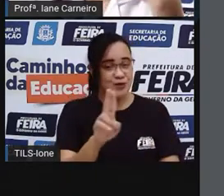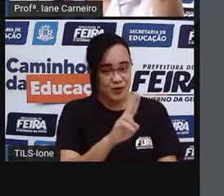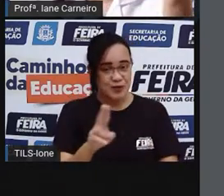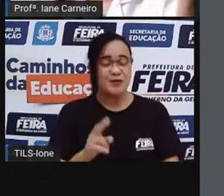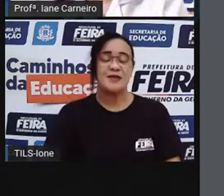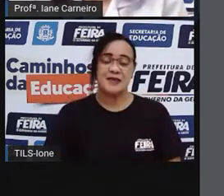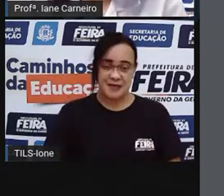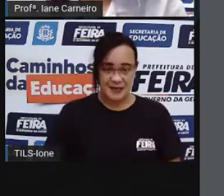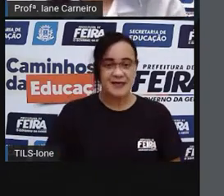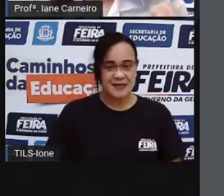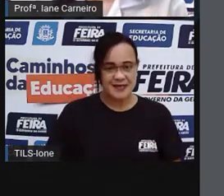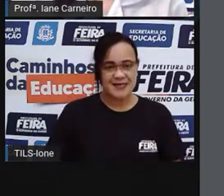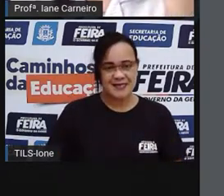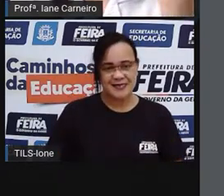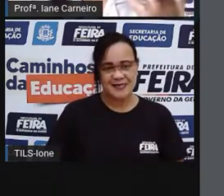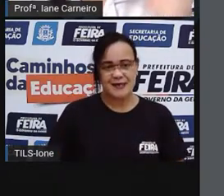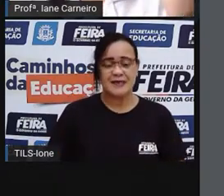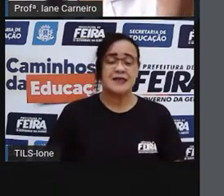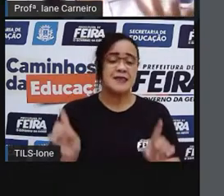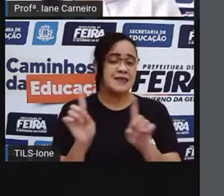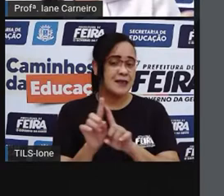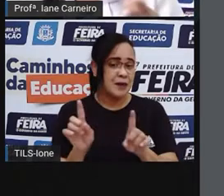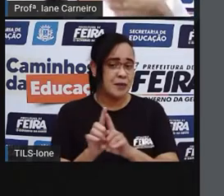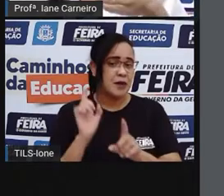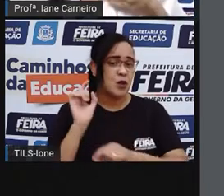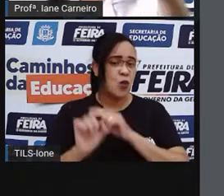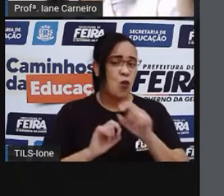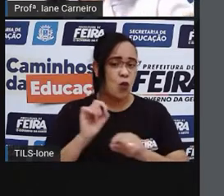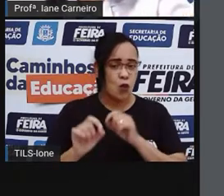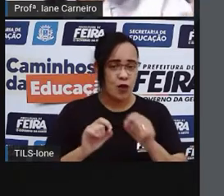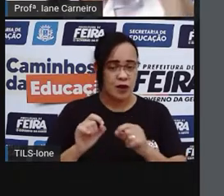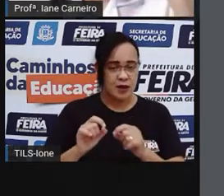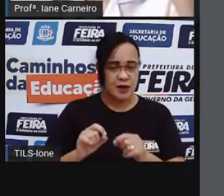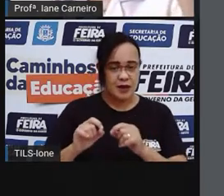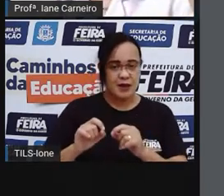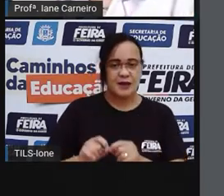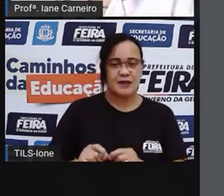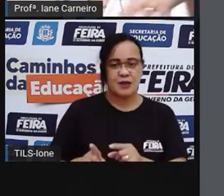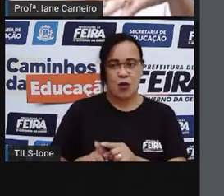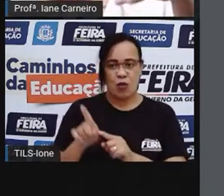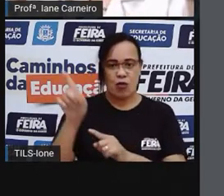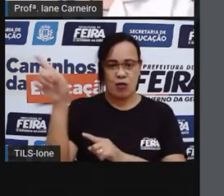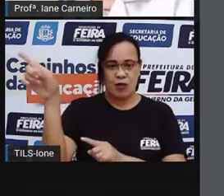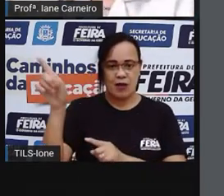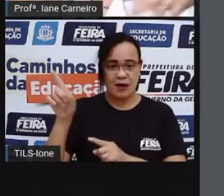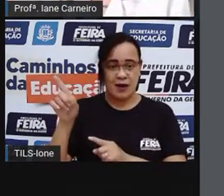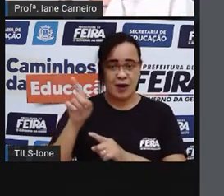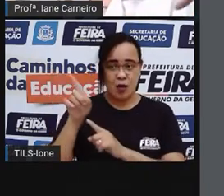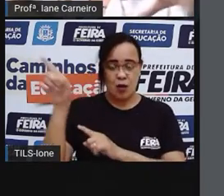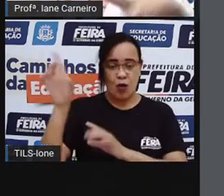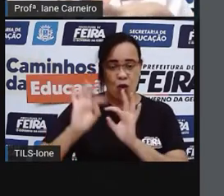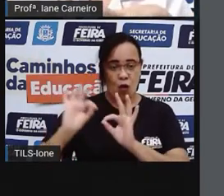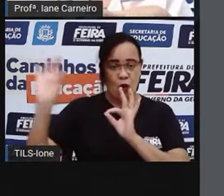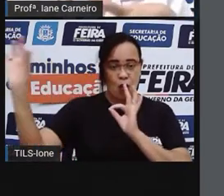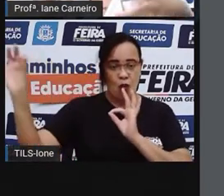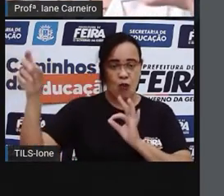O cabo que é o soldado. E também tem o cabo que aponta para o mar. A gente está lá